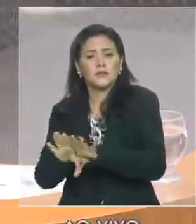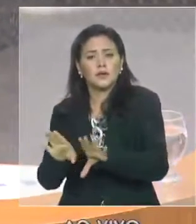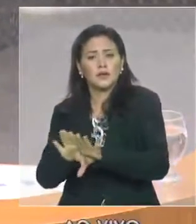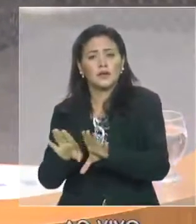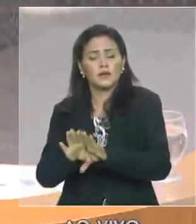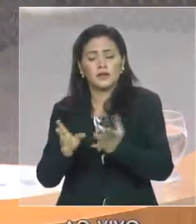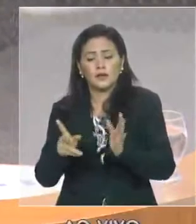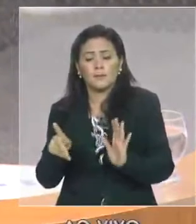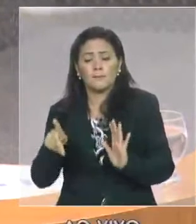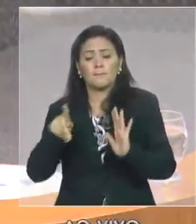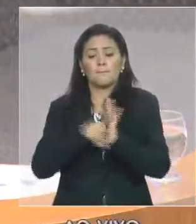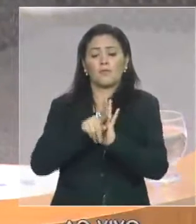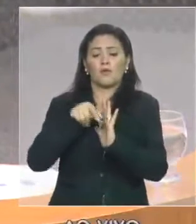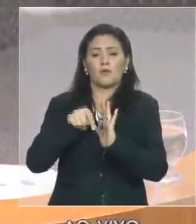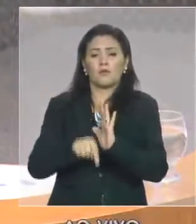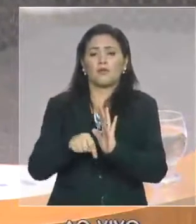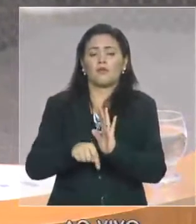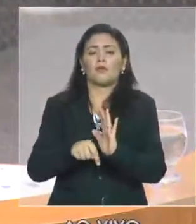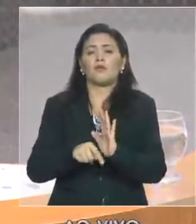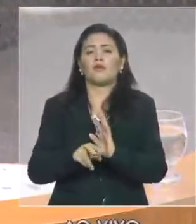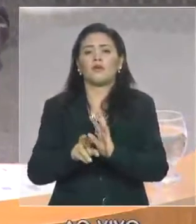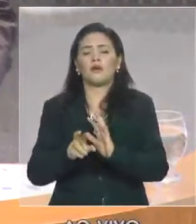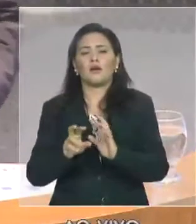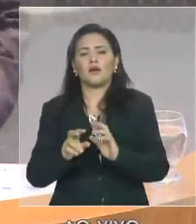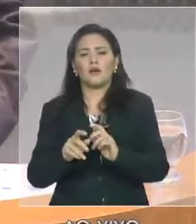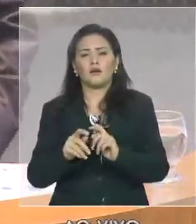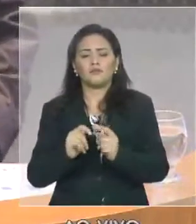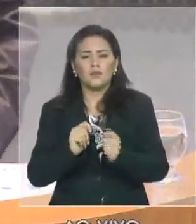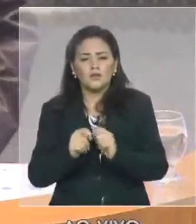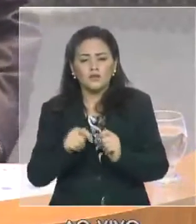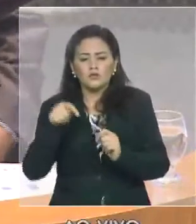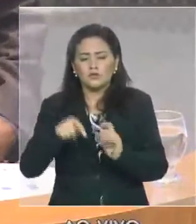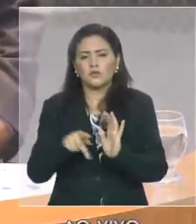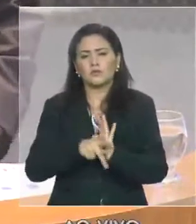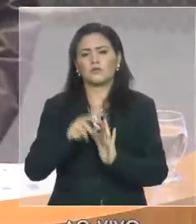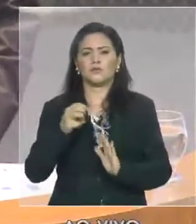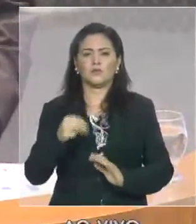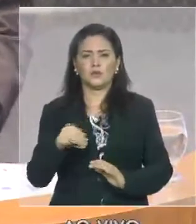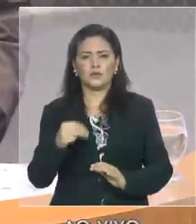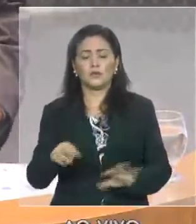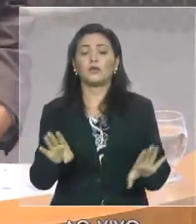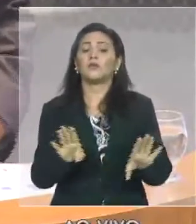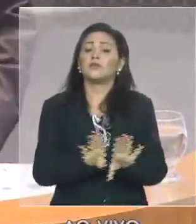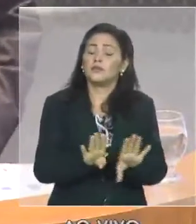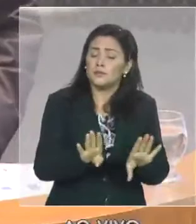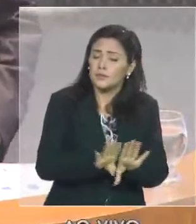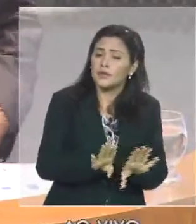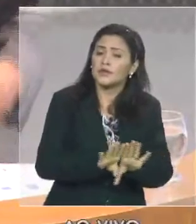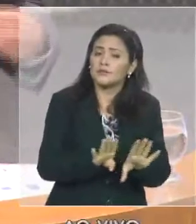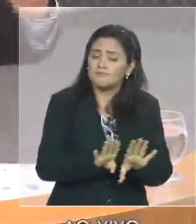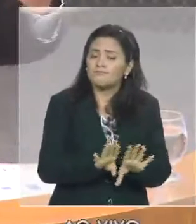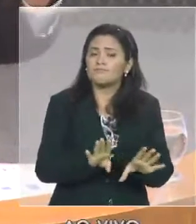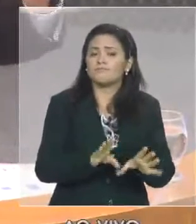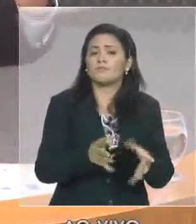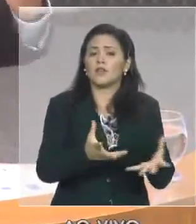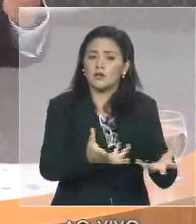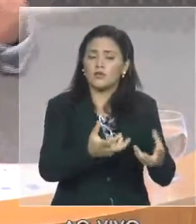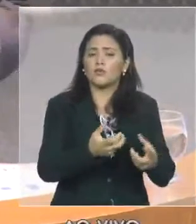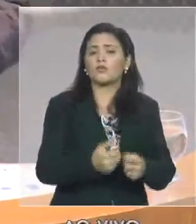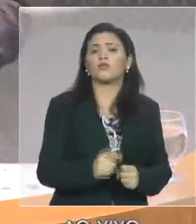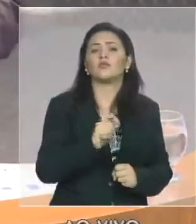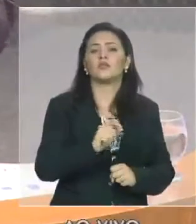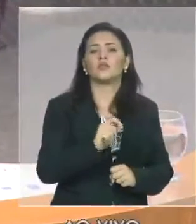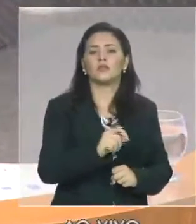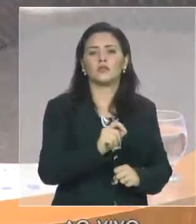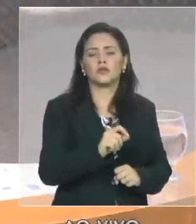portuárias da empresa maranhense de administração portuária, que é um case de enorme sucesso,